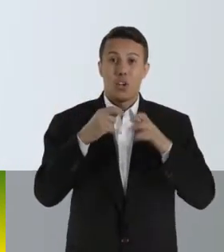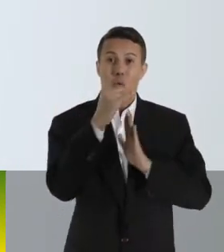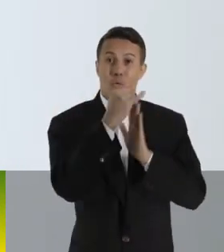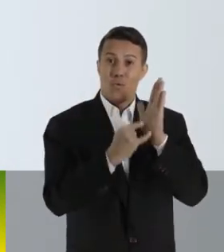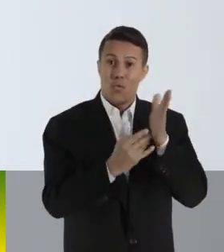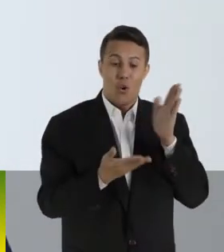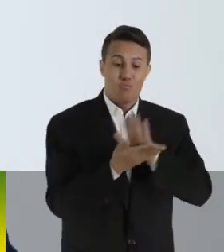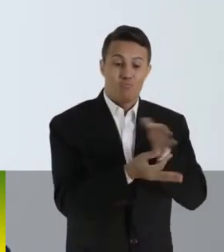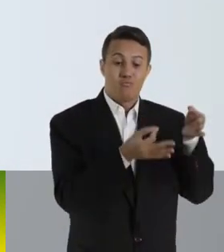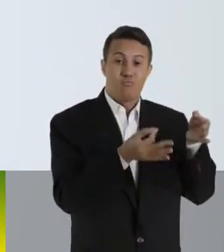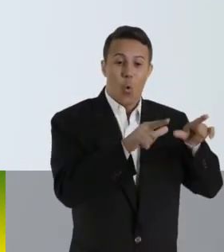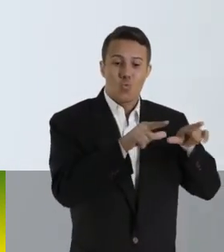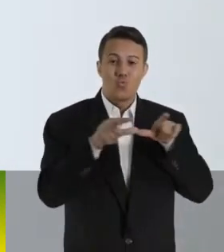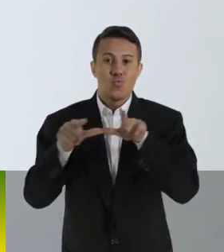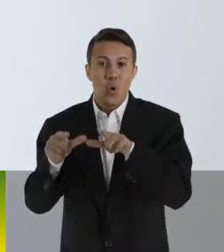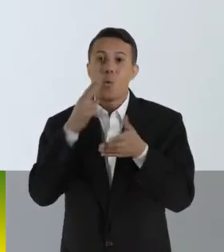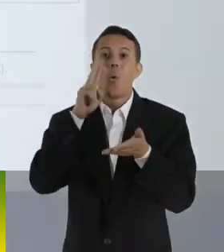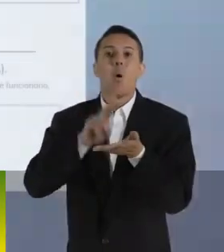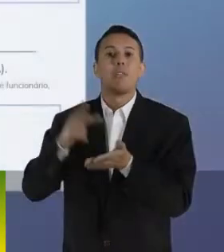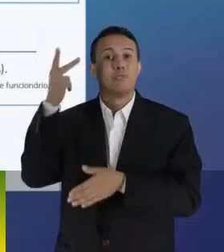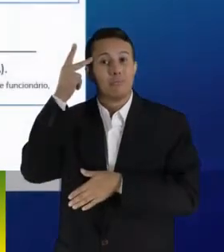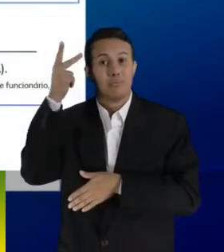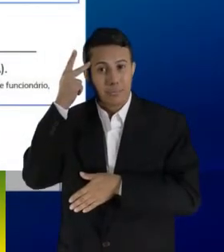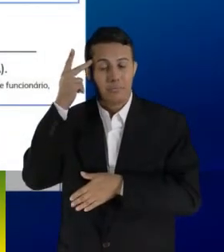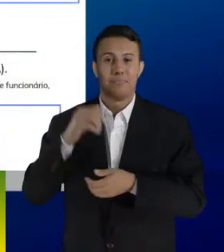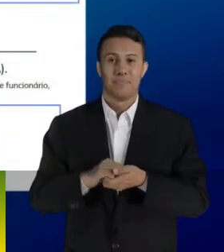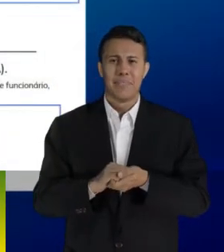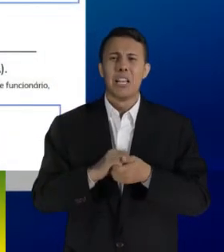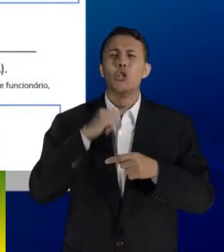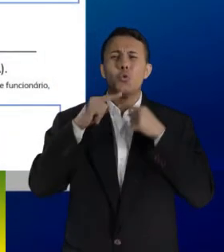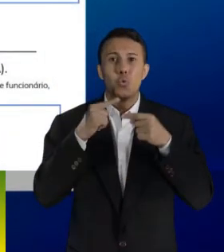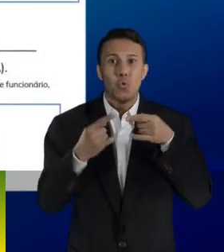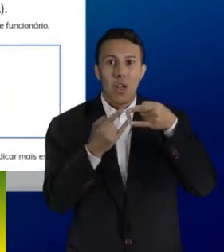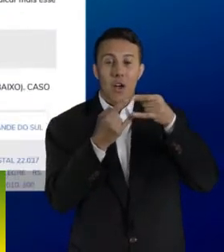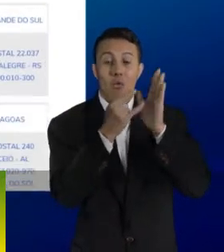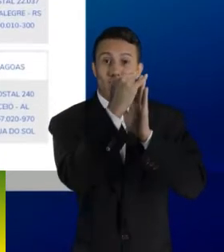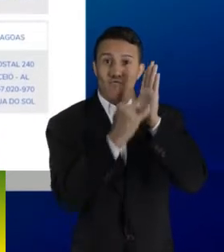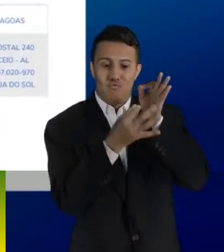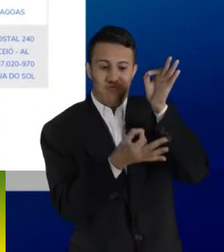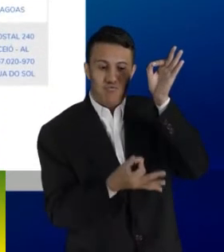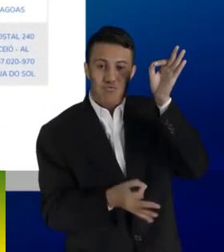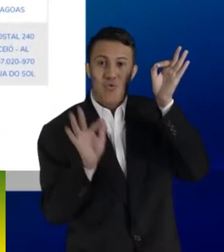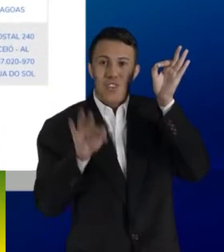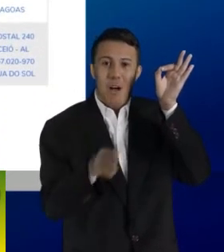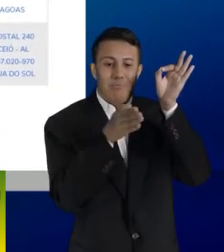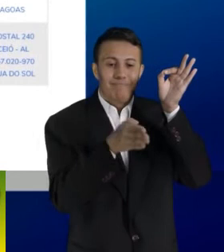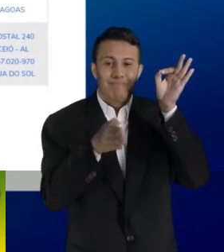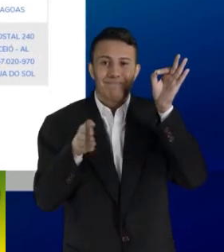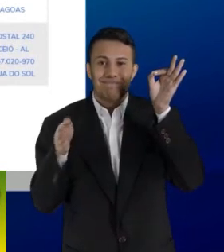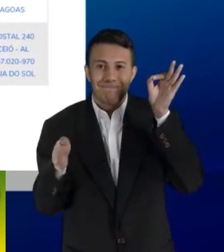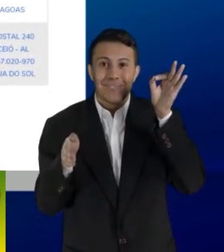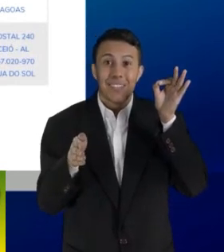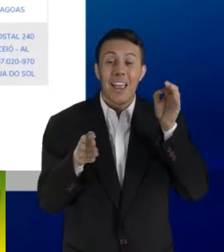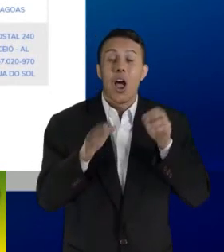enviar a minha ficha para São Paulo através dos correios. Se você tiver ainda alguma dúvida, na própria ficha tem lá o